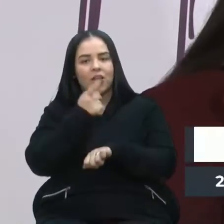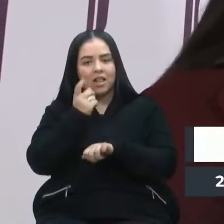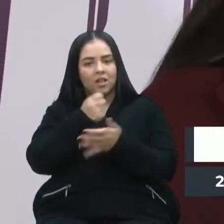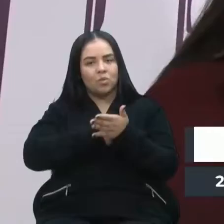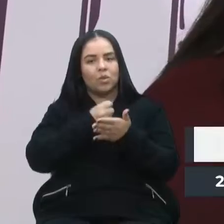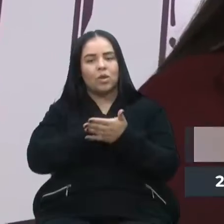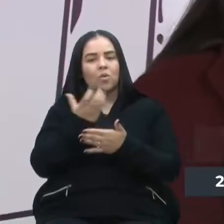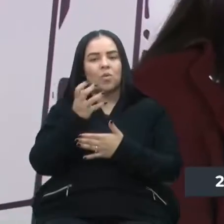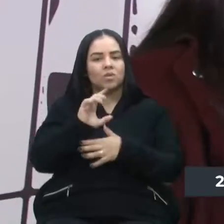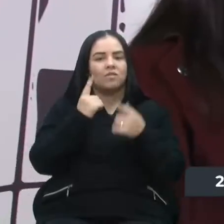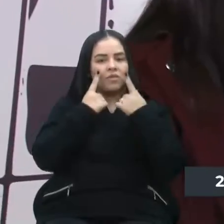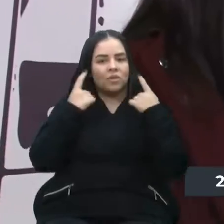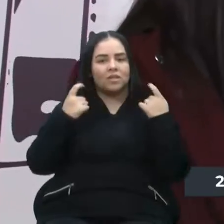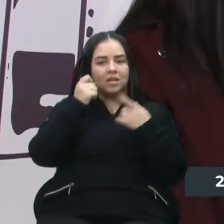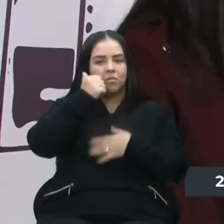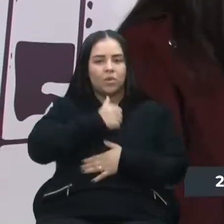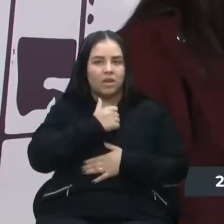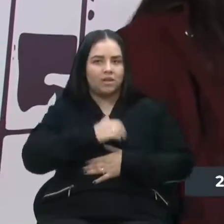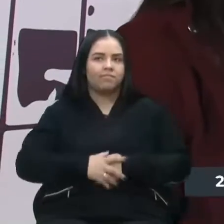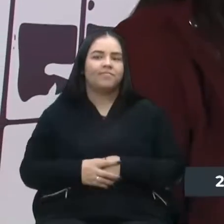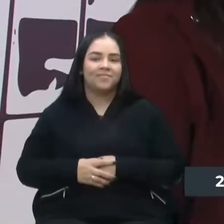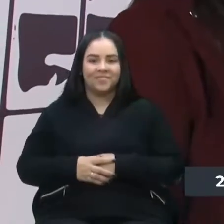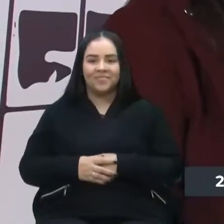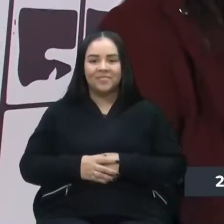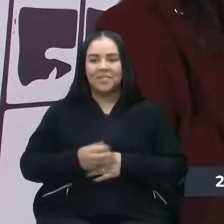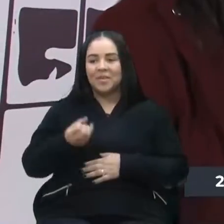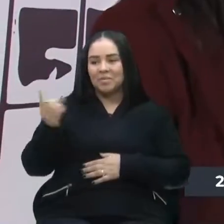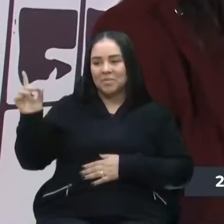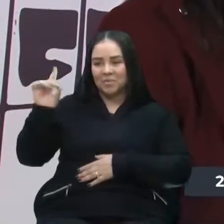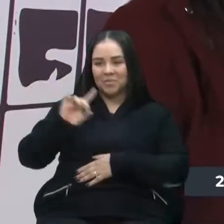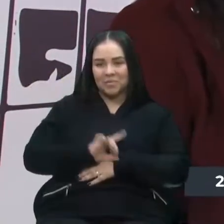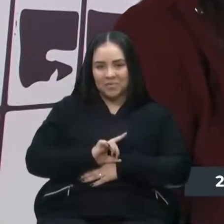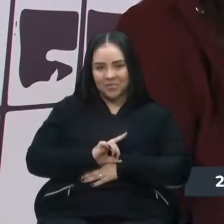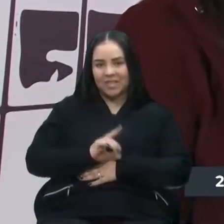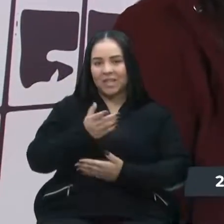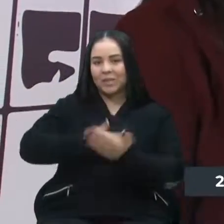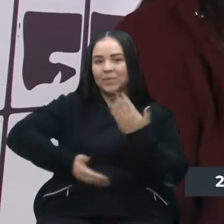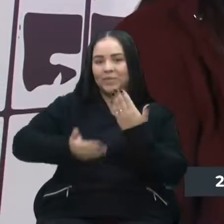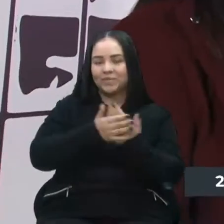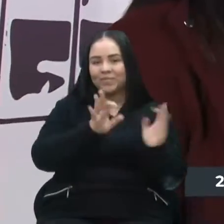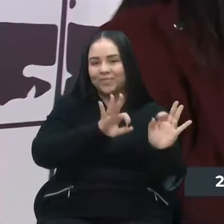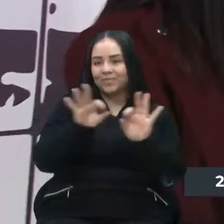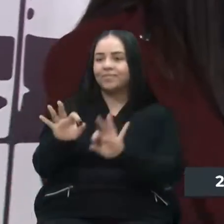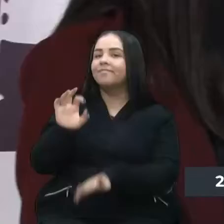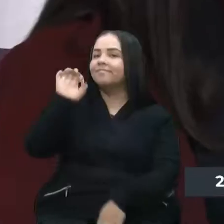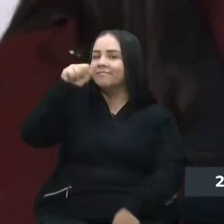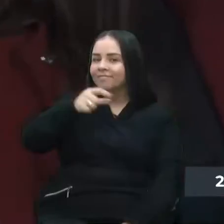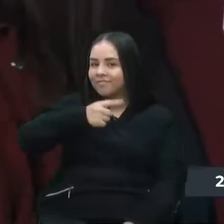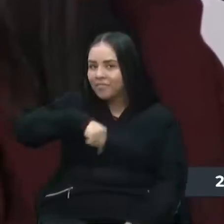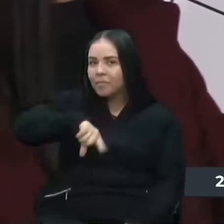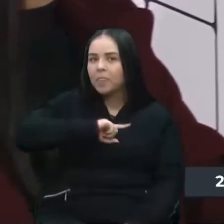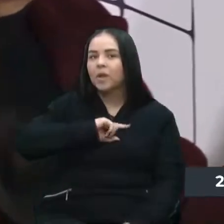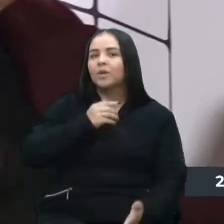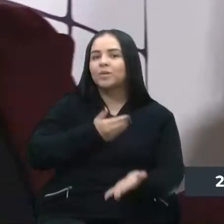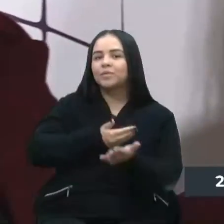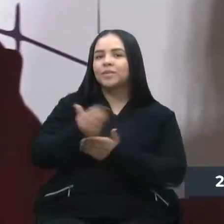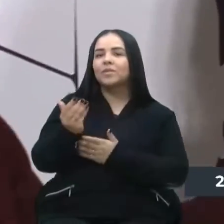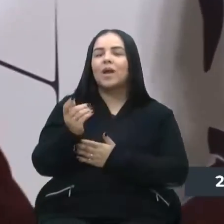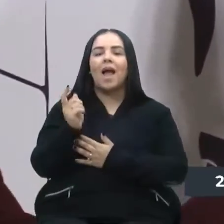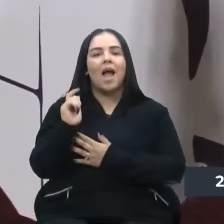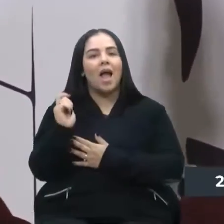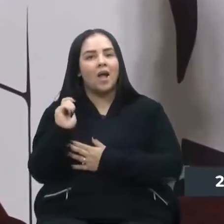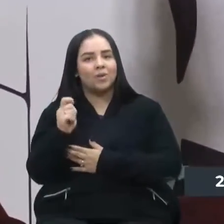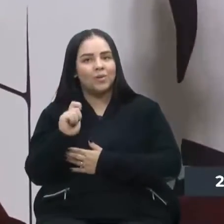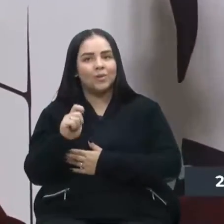Bom dia, vereadora. Bom dia. Bom dia a todos que nos acompanham. Exatamente. Estamos iniciando o Agosto. Agosto